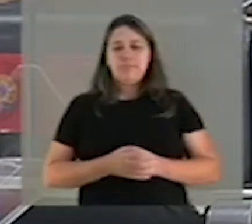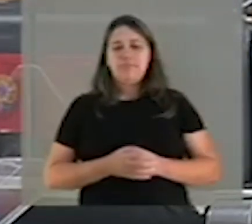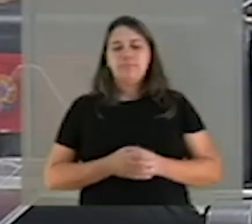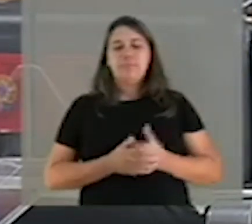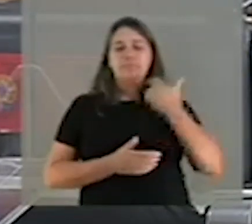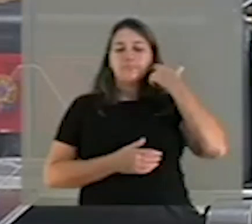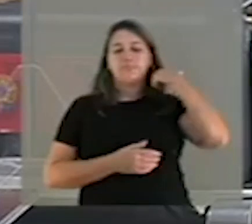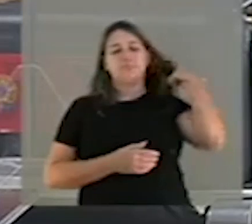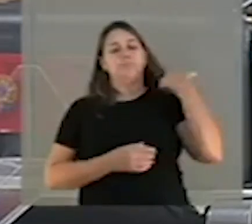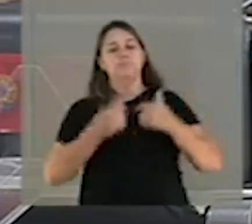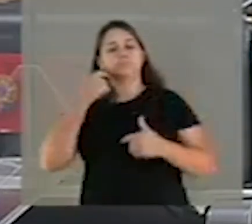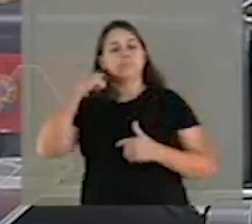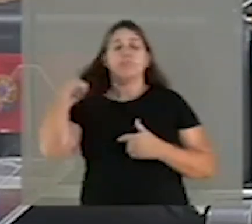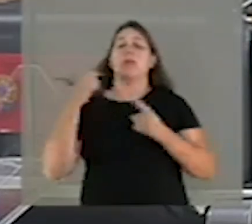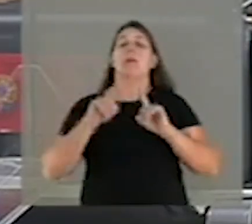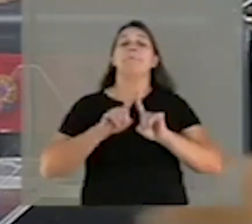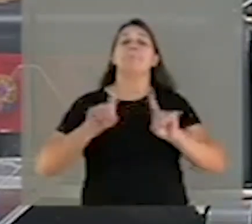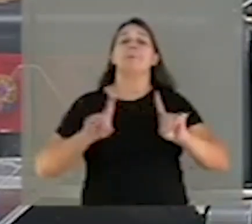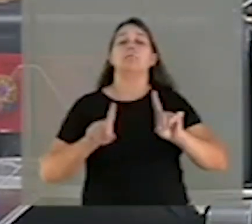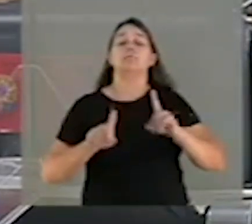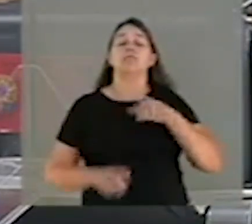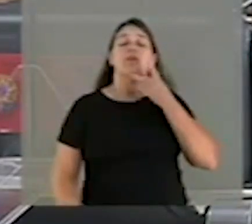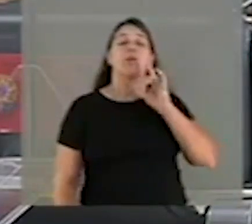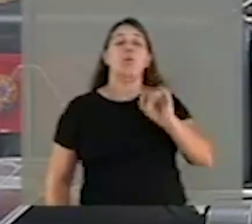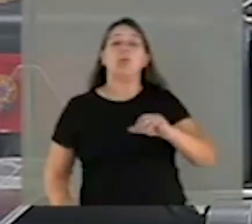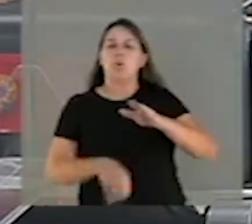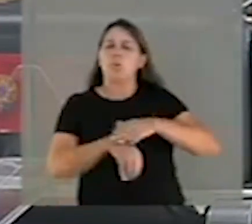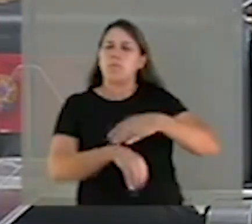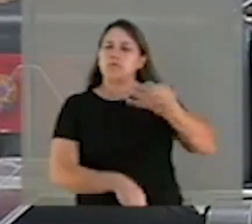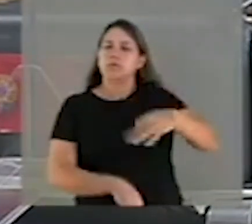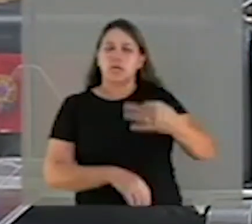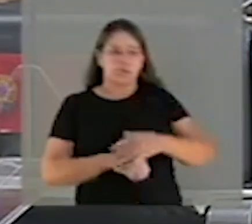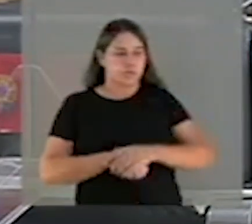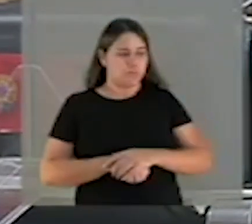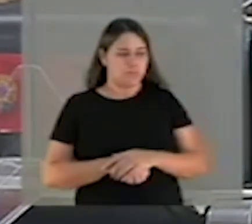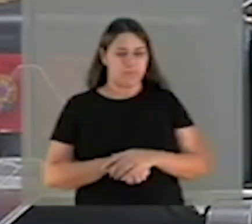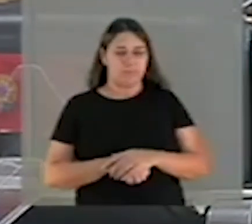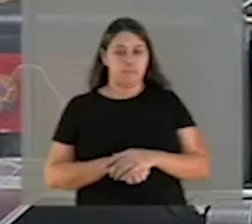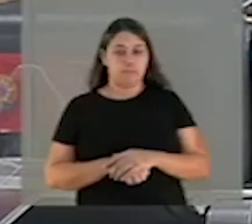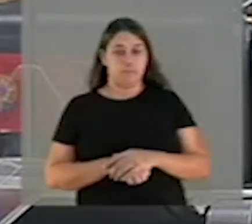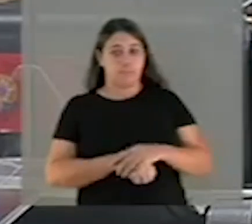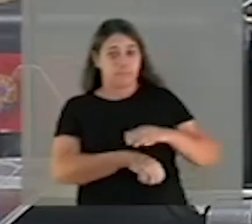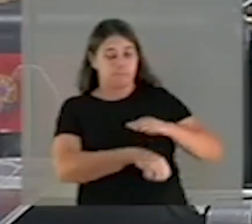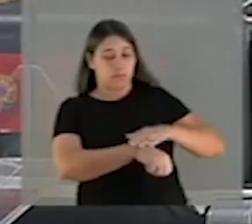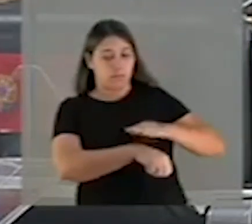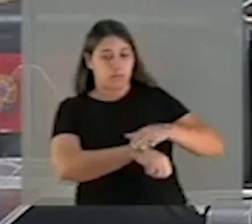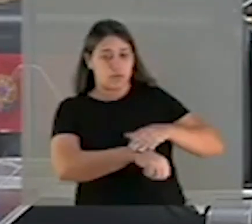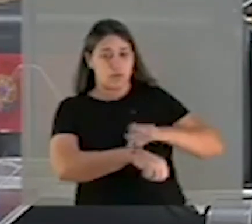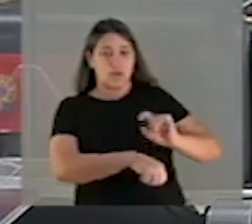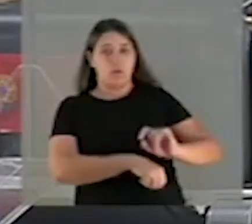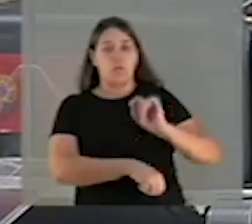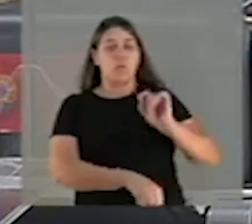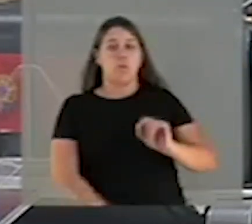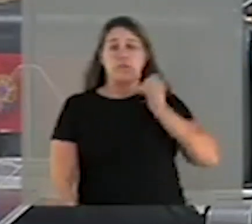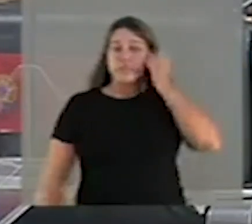inquérito. Mas sobre isso, pretendo me pronunciar no momento oportuno. Por ora, senador Girão, quero